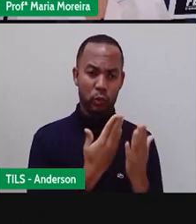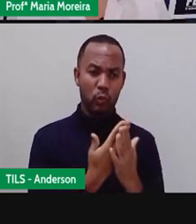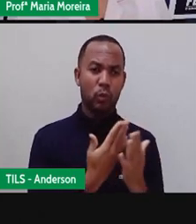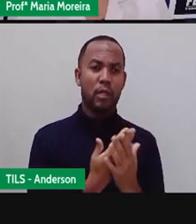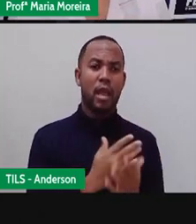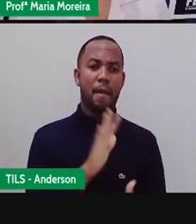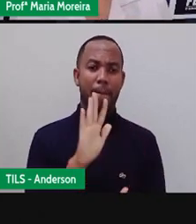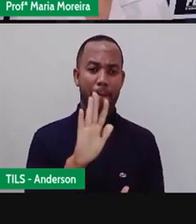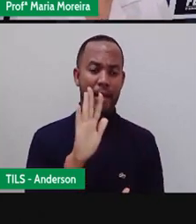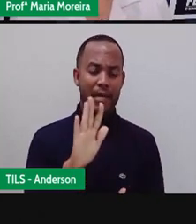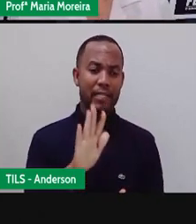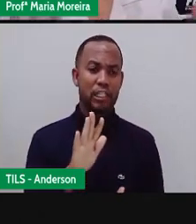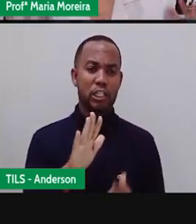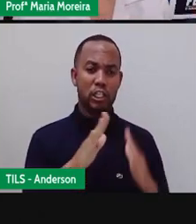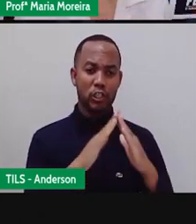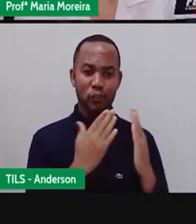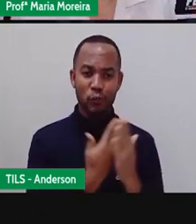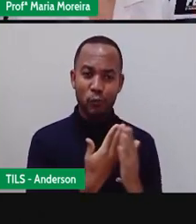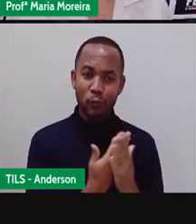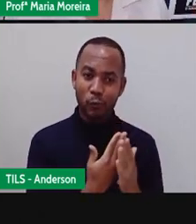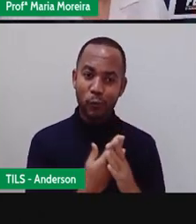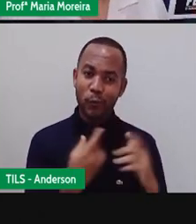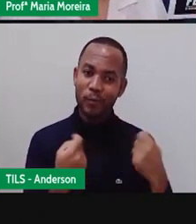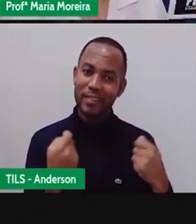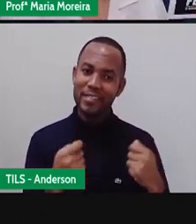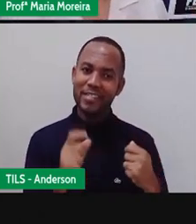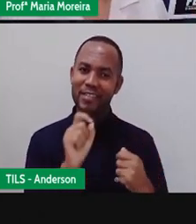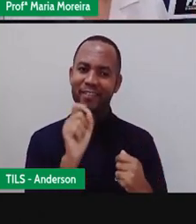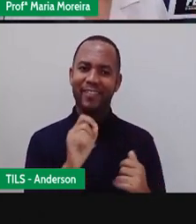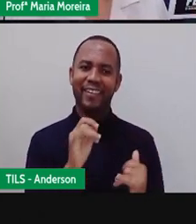aqui, Na hora do estudo, Anderson. A internet.